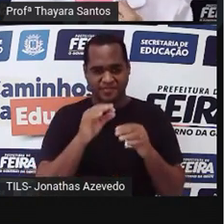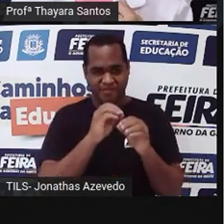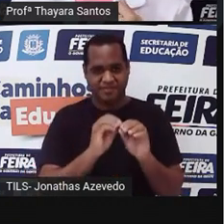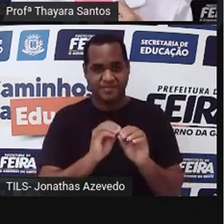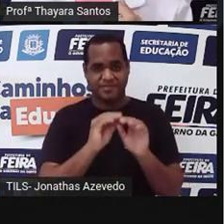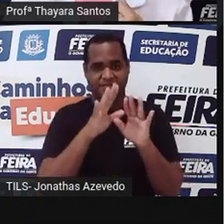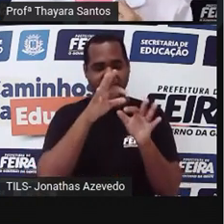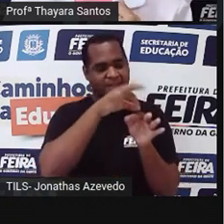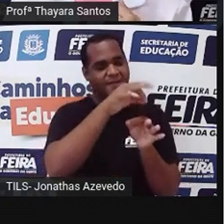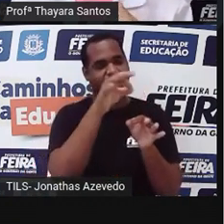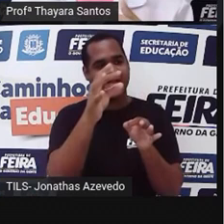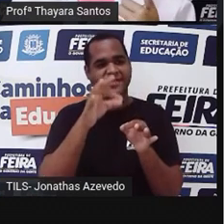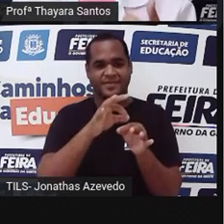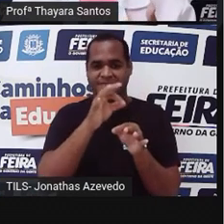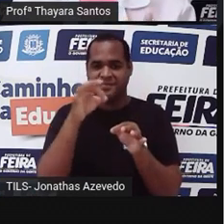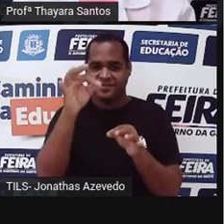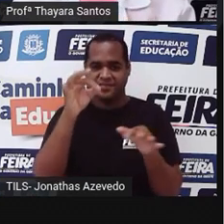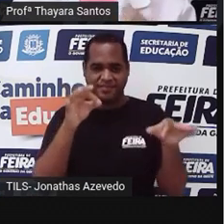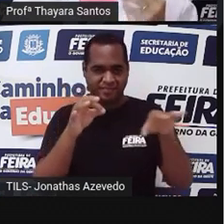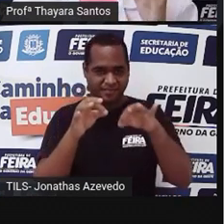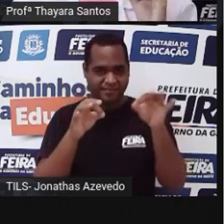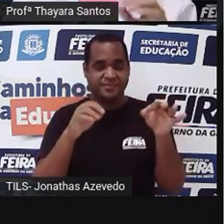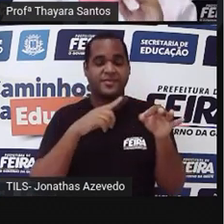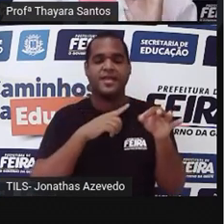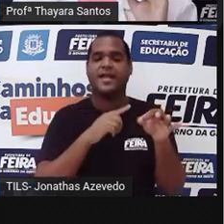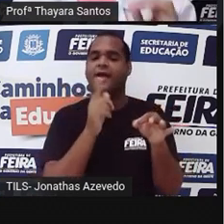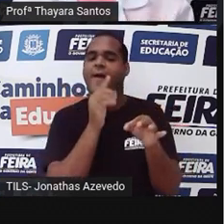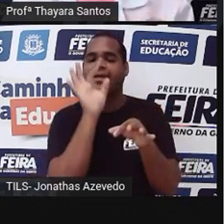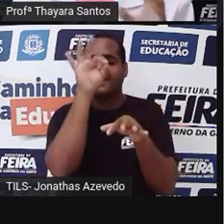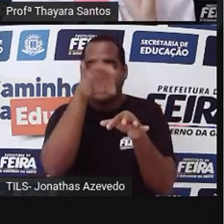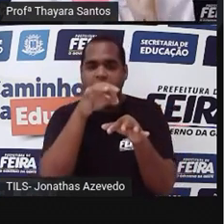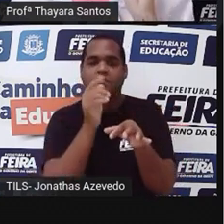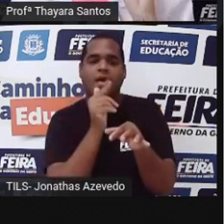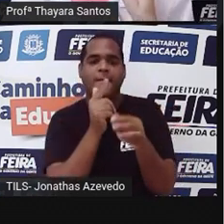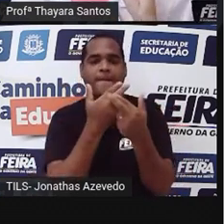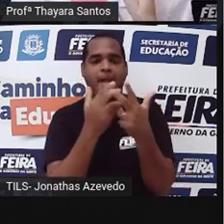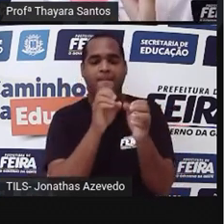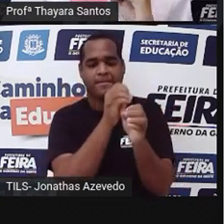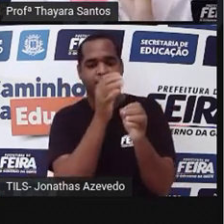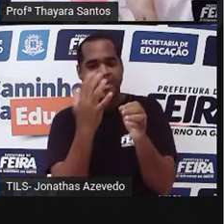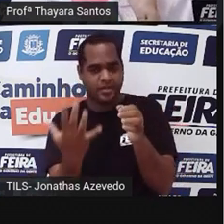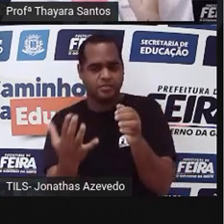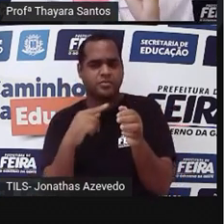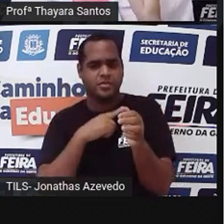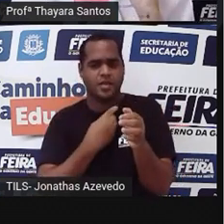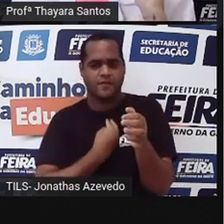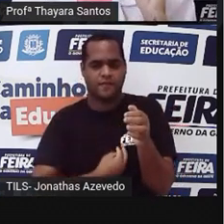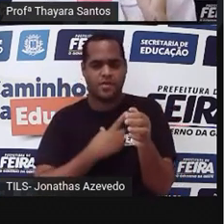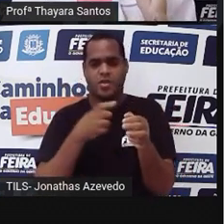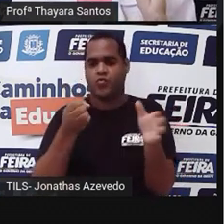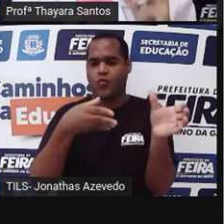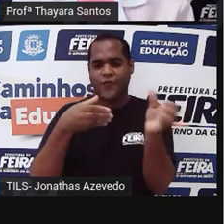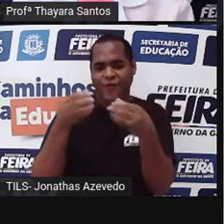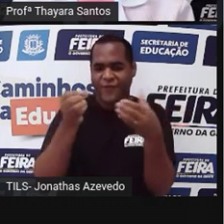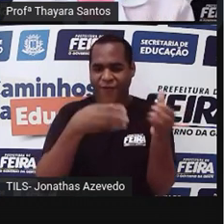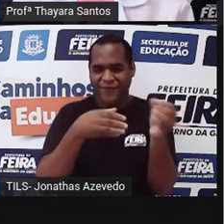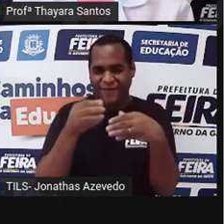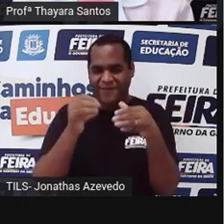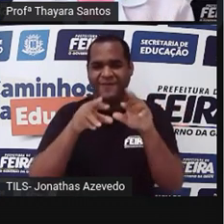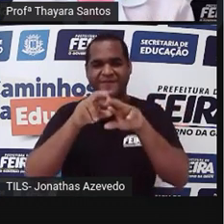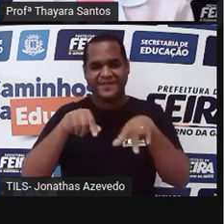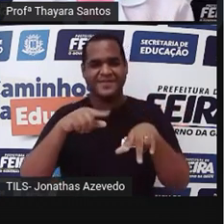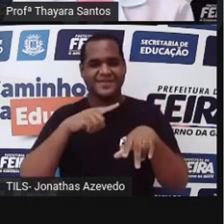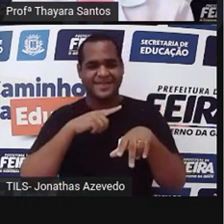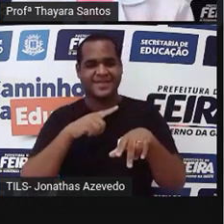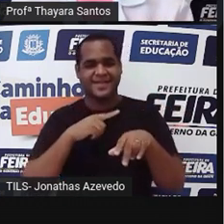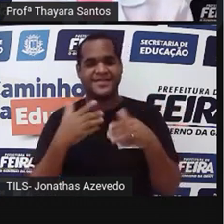a haste e a cápsula. Dentro da cápsula vai estar cheio de esporos, que são como se fossem novas plantinhas, né? Que estão ali dentro